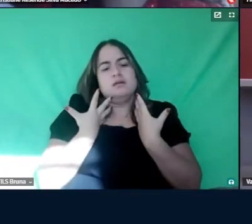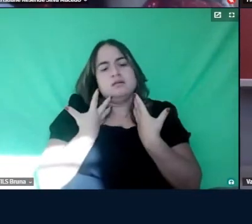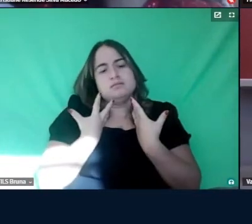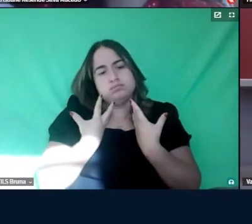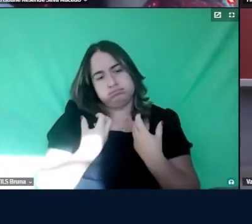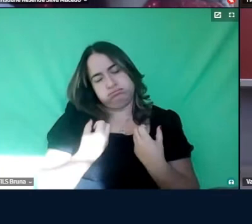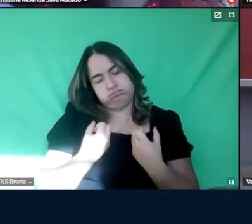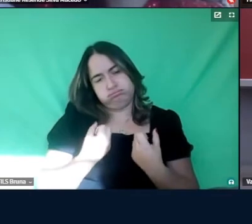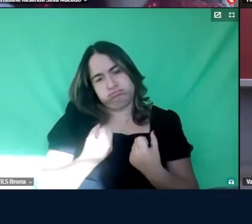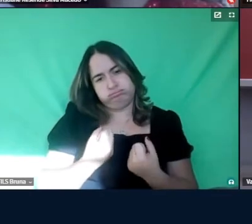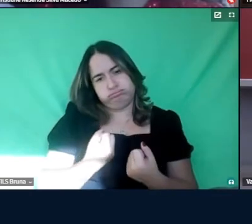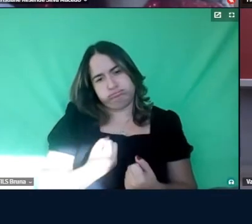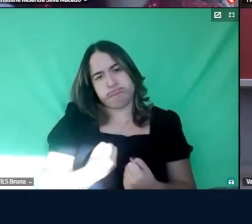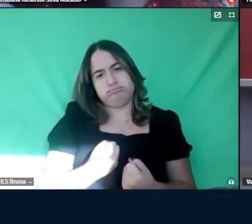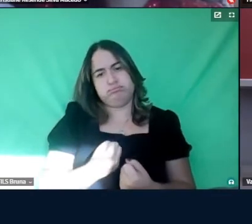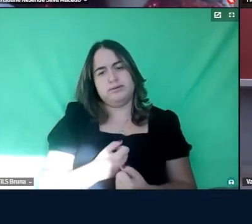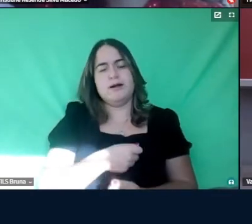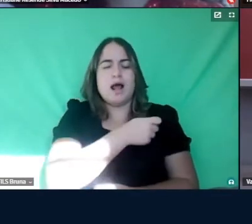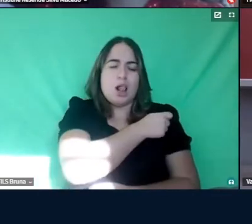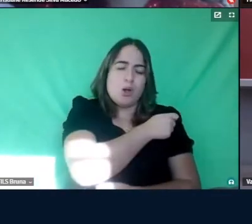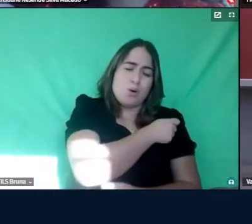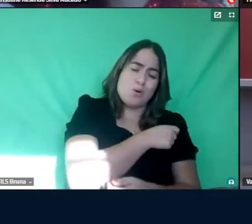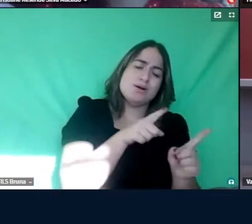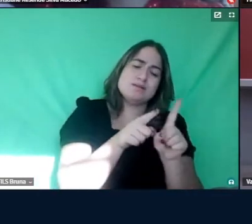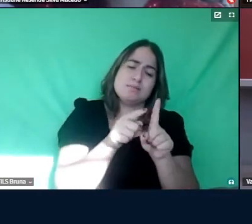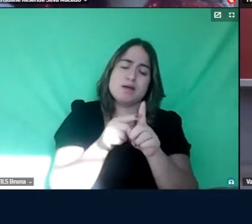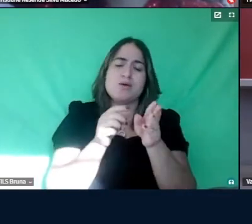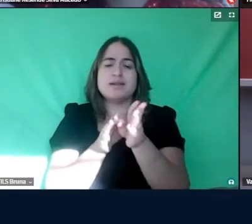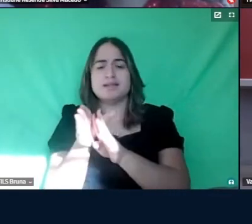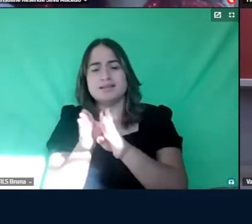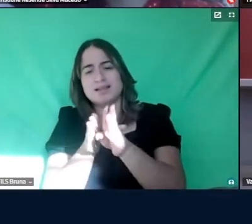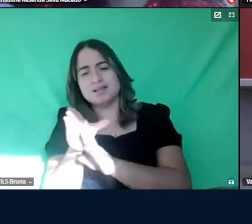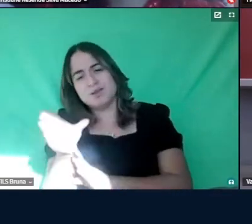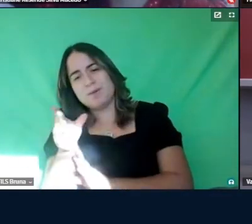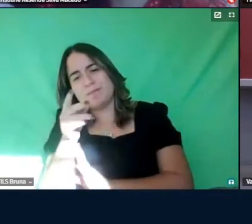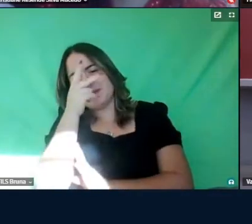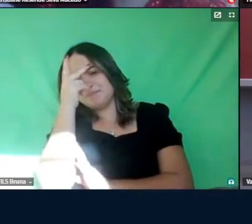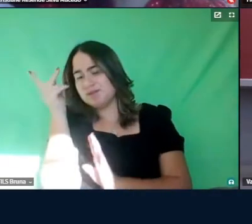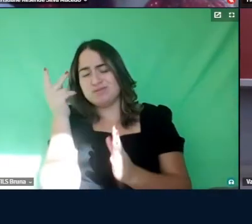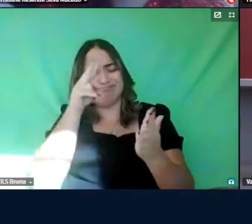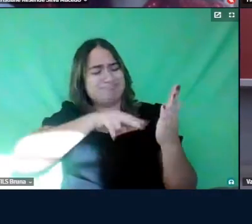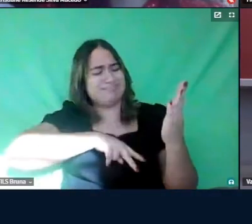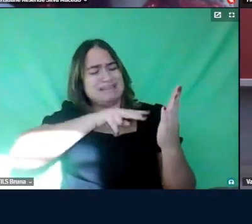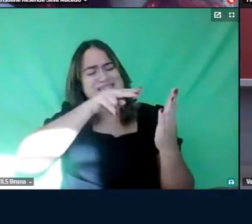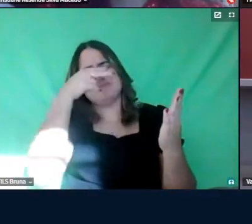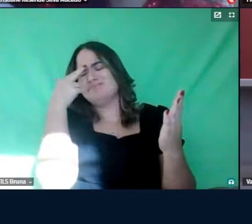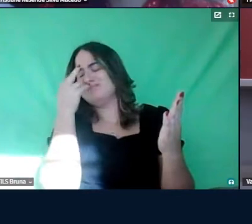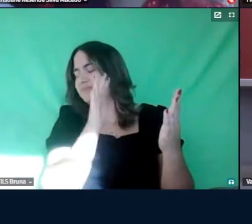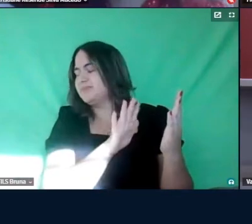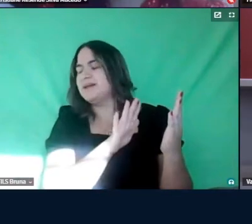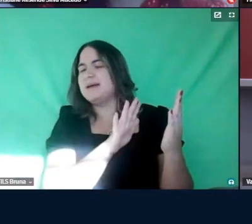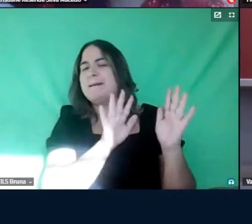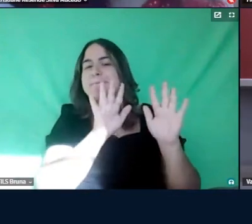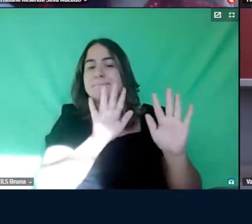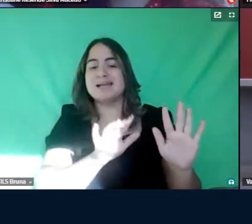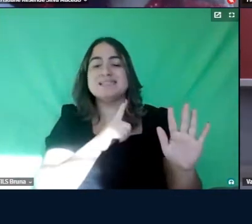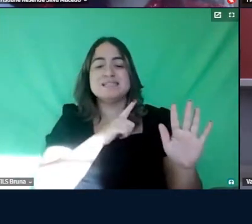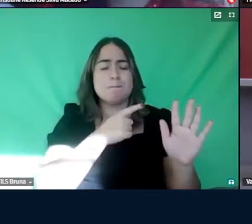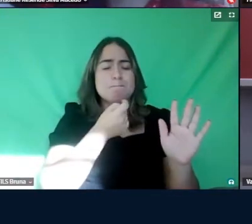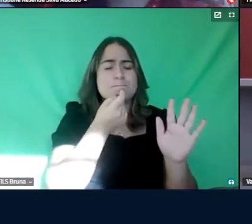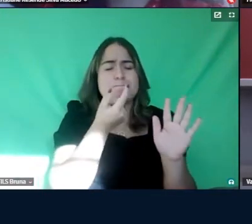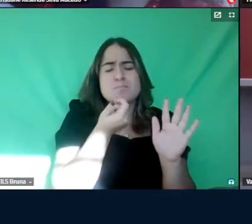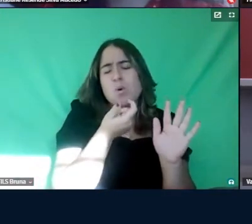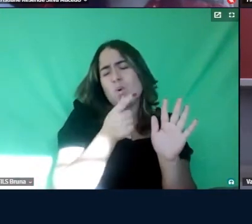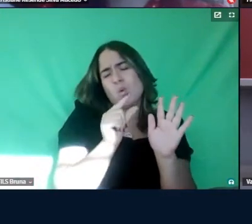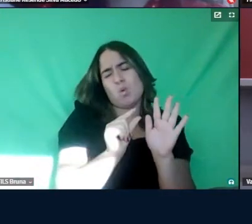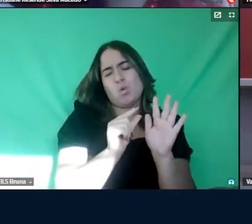o candidato, a orientadora, ninguém mais aguenta ler aquele texto, então, assim, mas peguei, assim, pouquíssimas coisas,